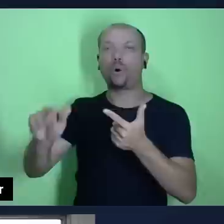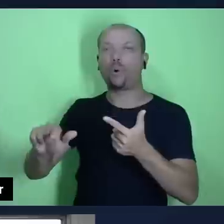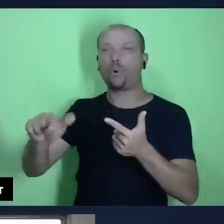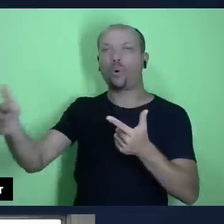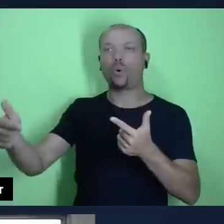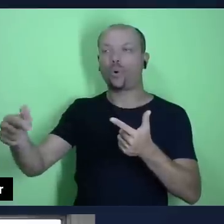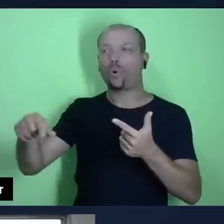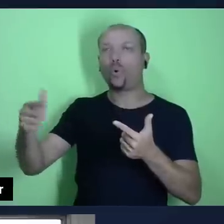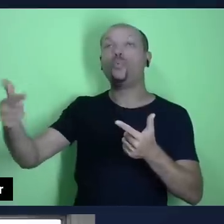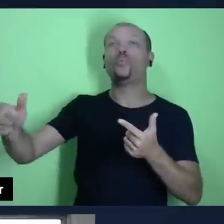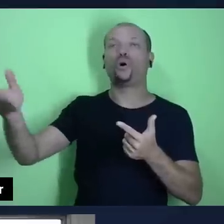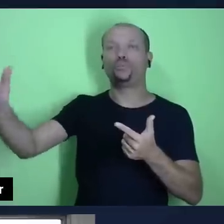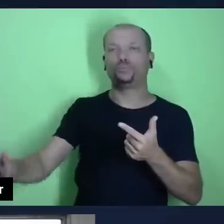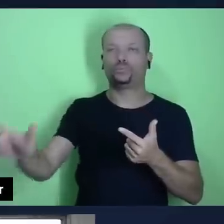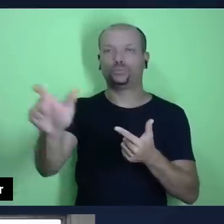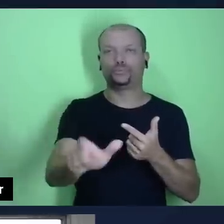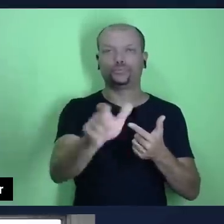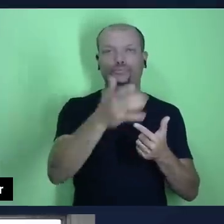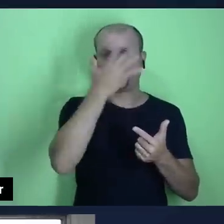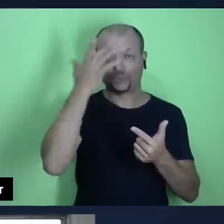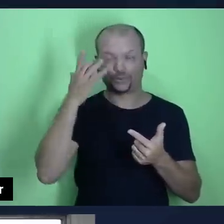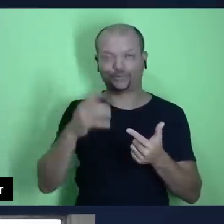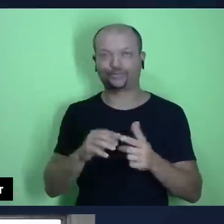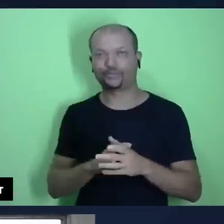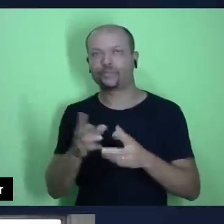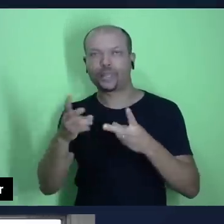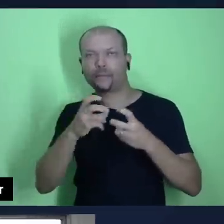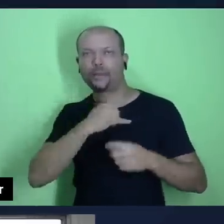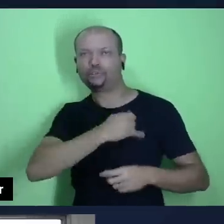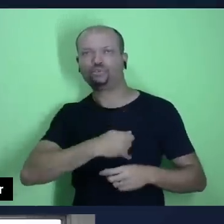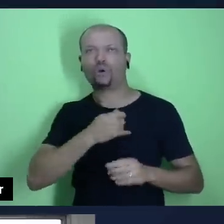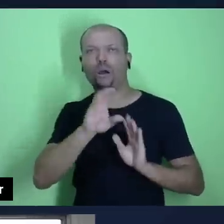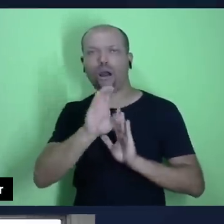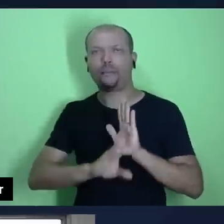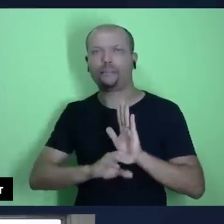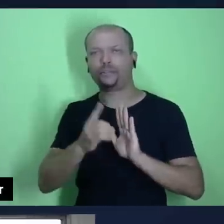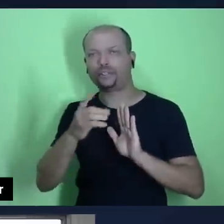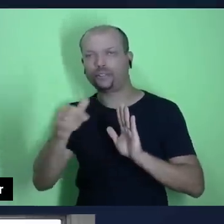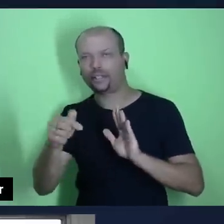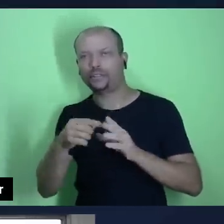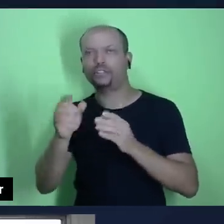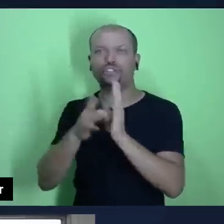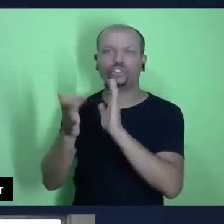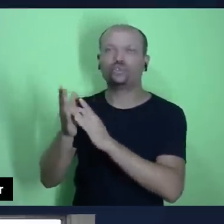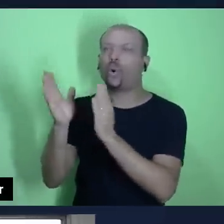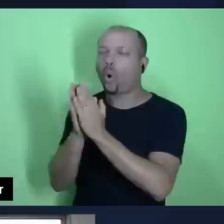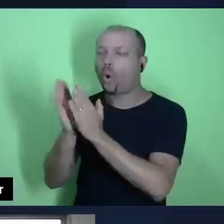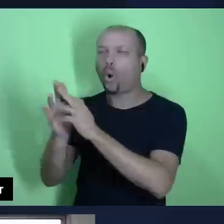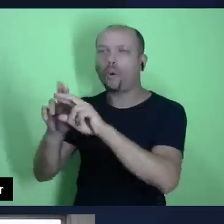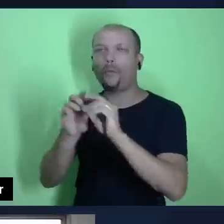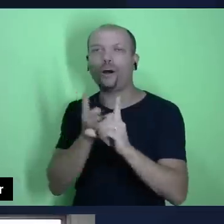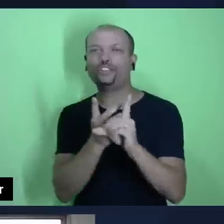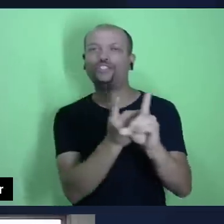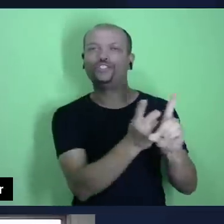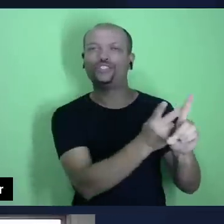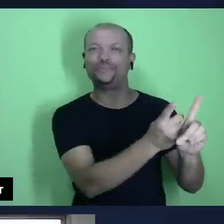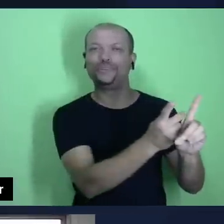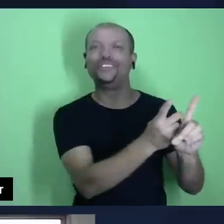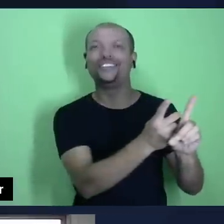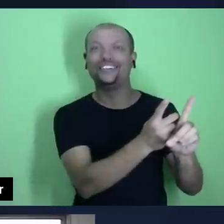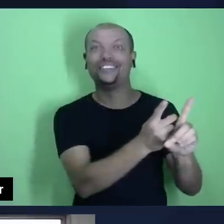bem-estar do meu próximo. A gente percebe isso, por exemplo, João capítulo 17, Jesus orou mais pelos seus discípulos do que por ele mesmo.